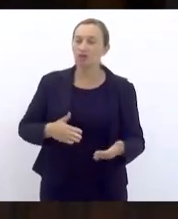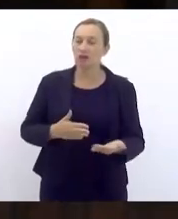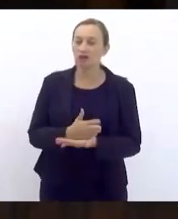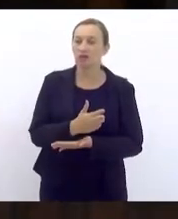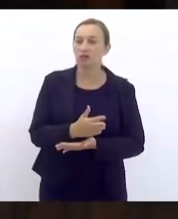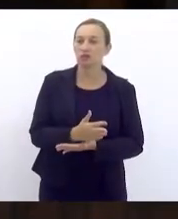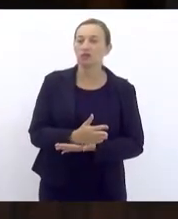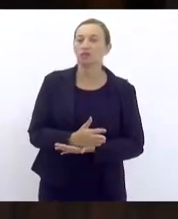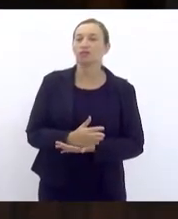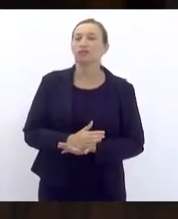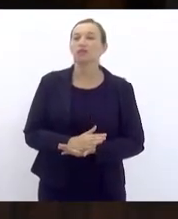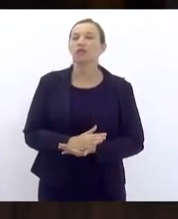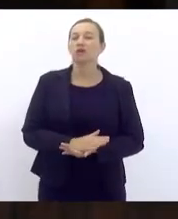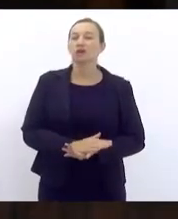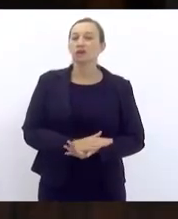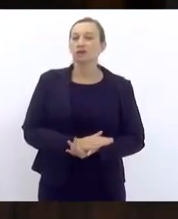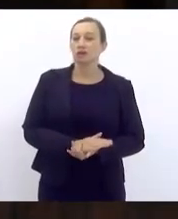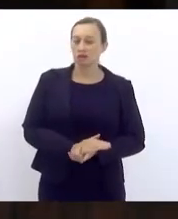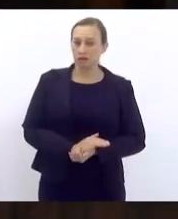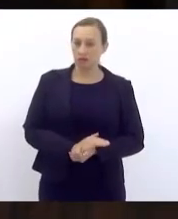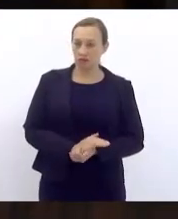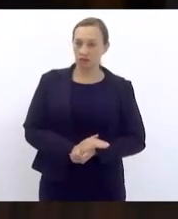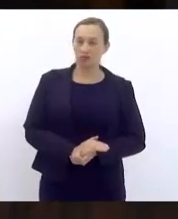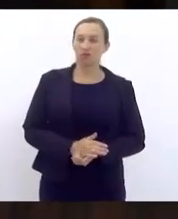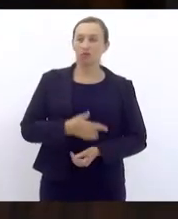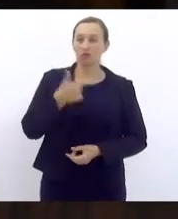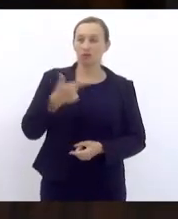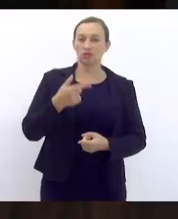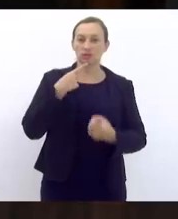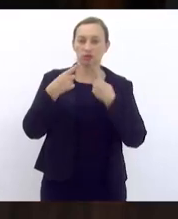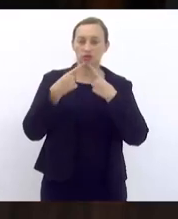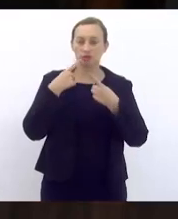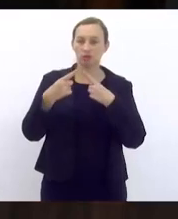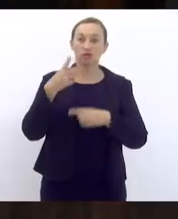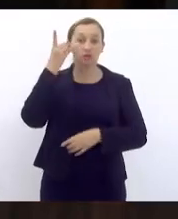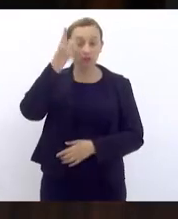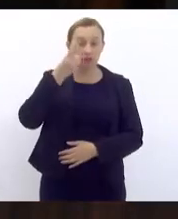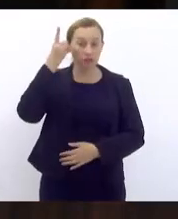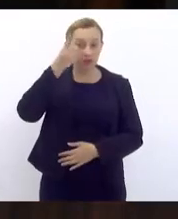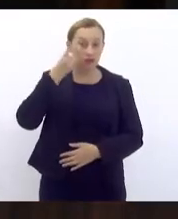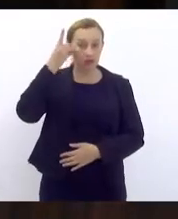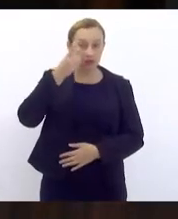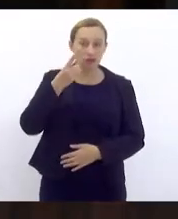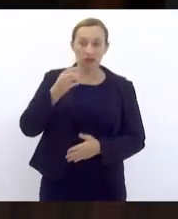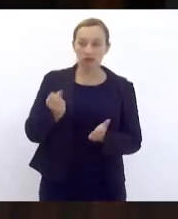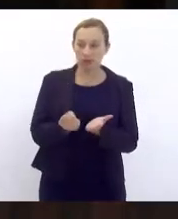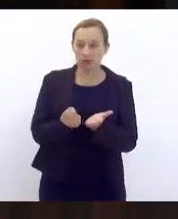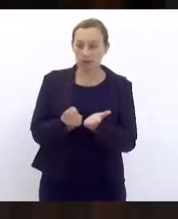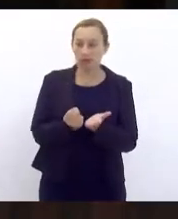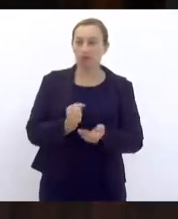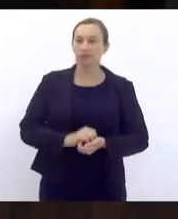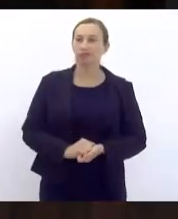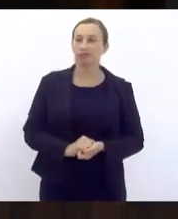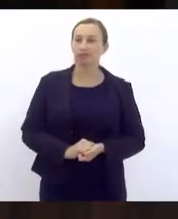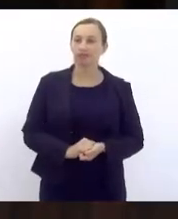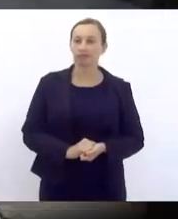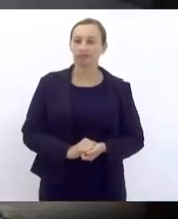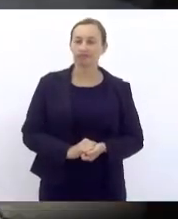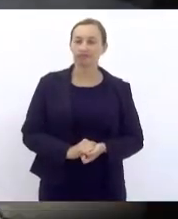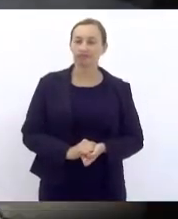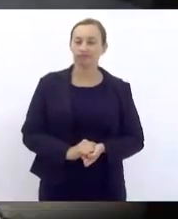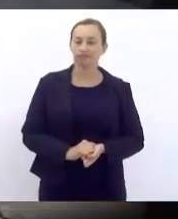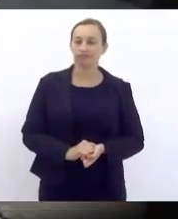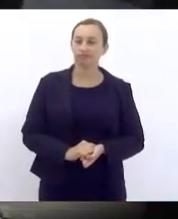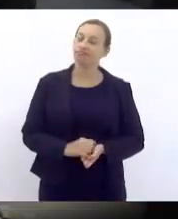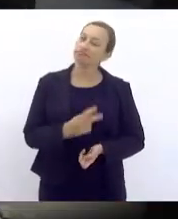aprovado. Vai a redação do vencido para a segunda discussão. Deputado Samuel Malafaia. Minha querida